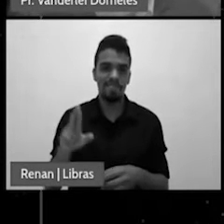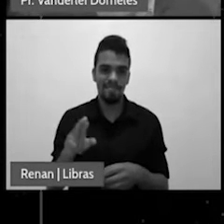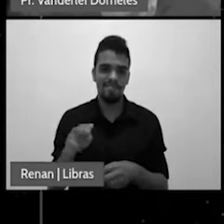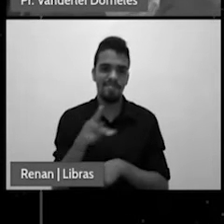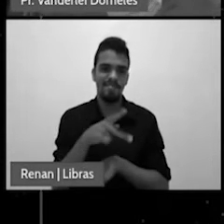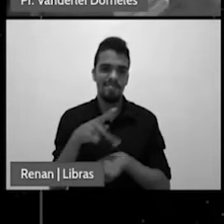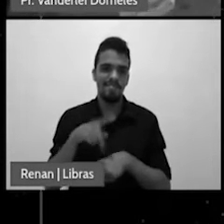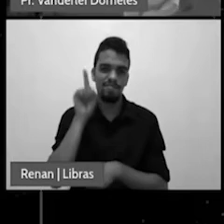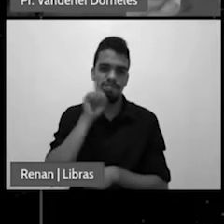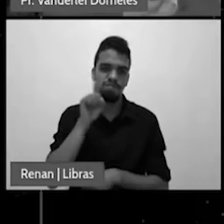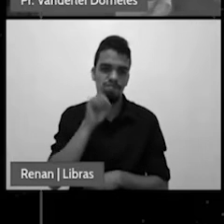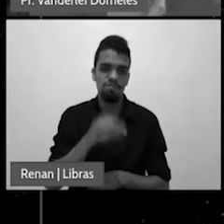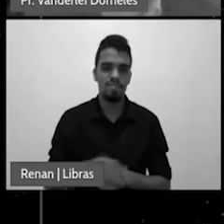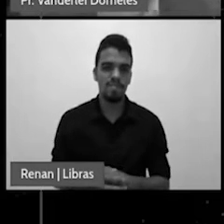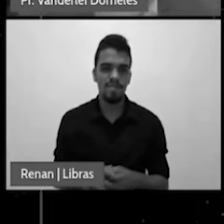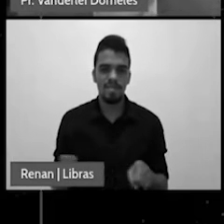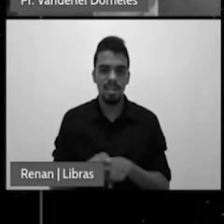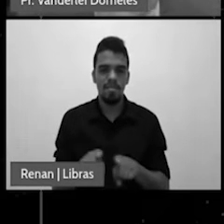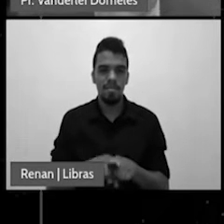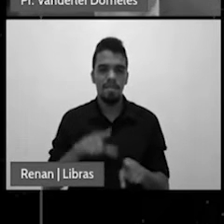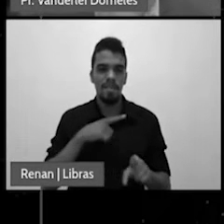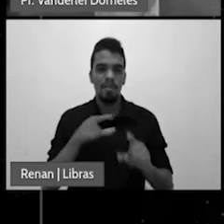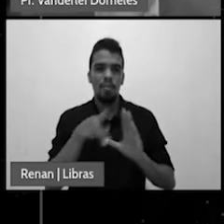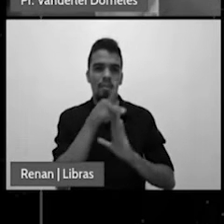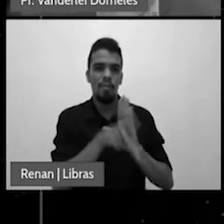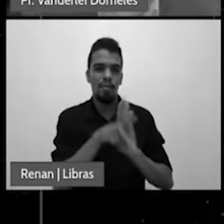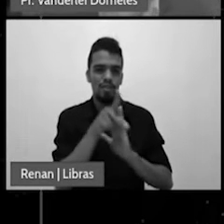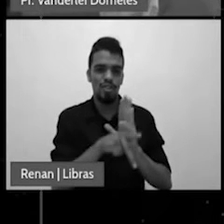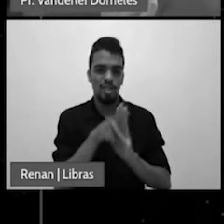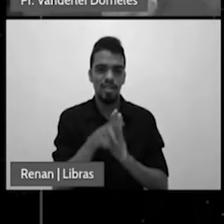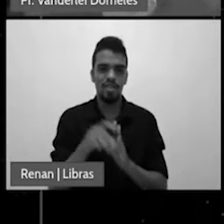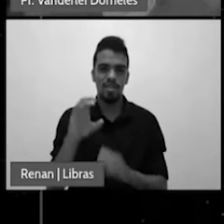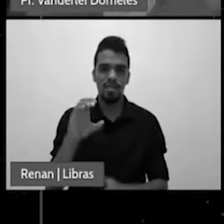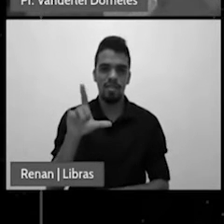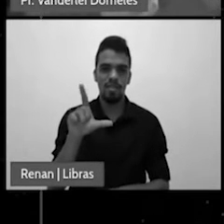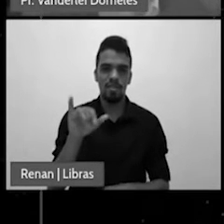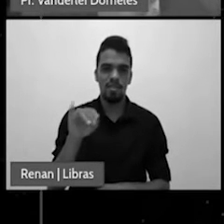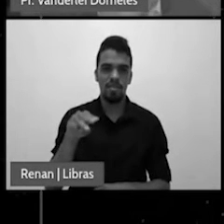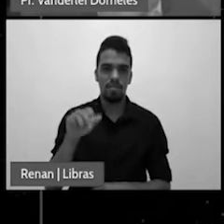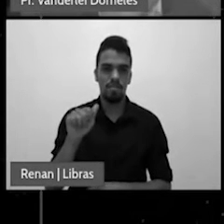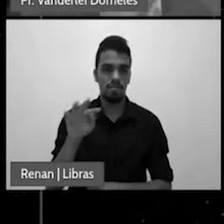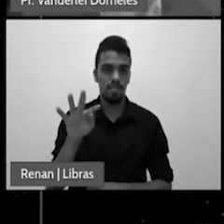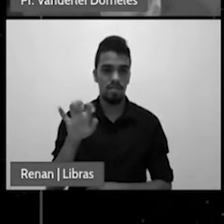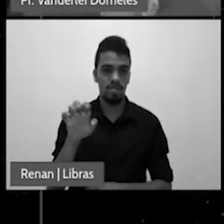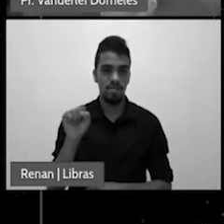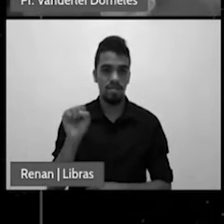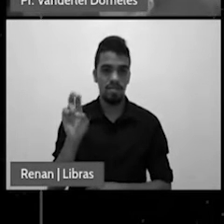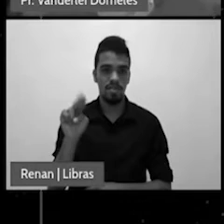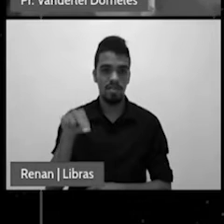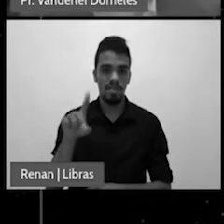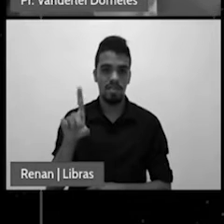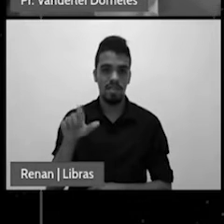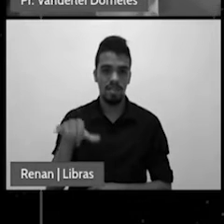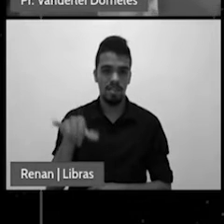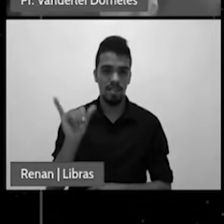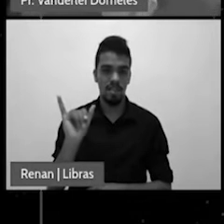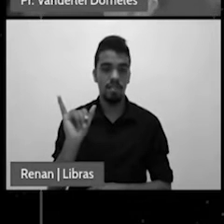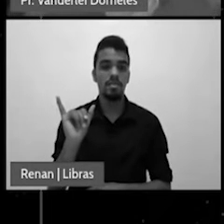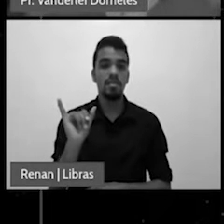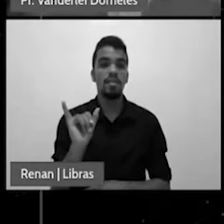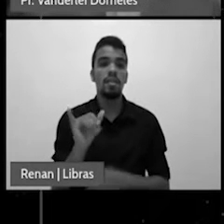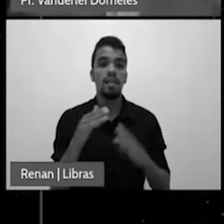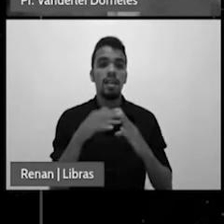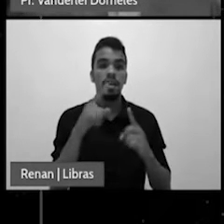recentemente surgiu o projeto Climate Sunday um projeto de igrejas protestantes evangélicas no Reino Unido